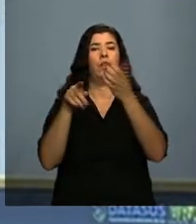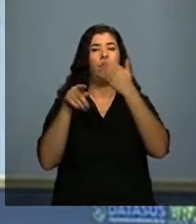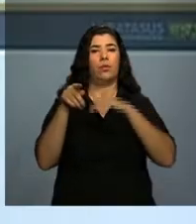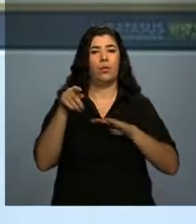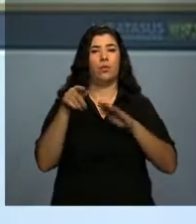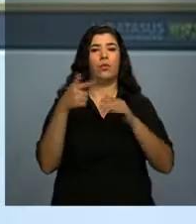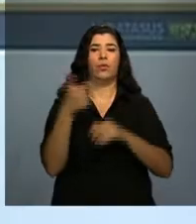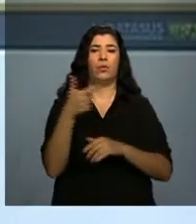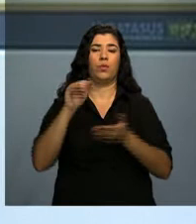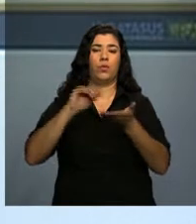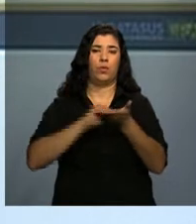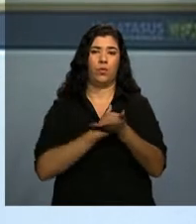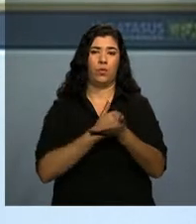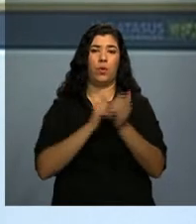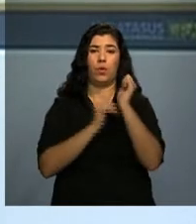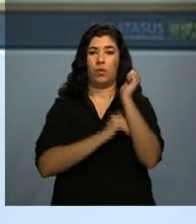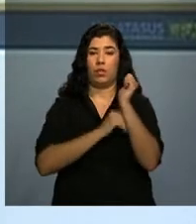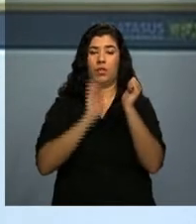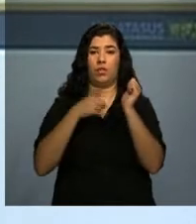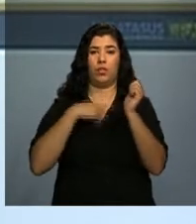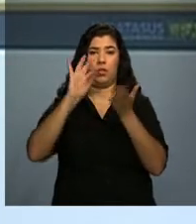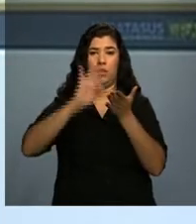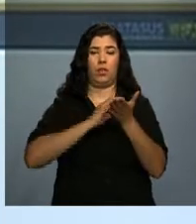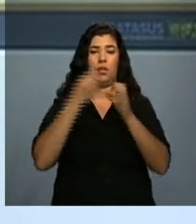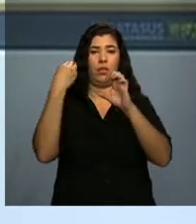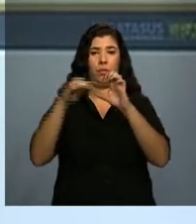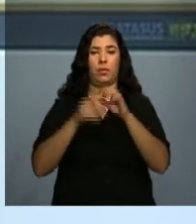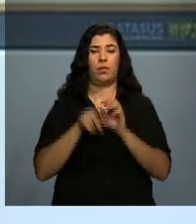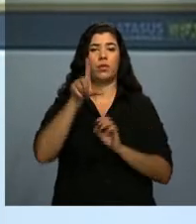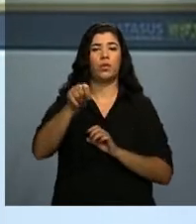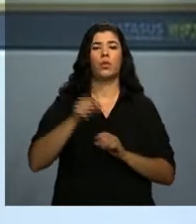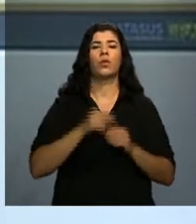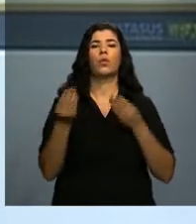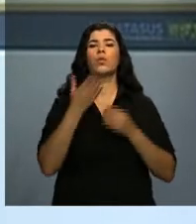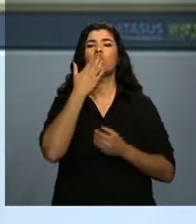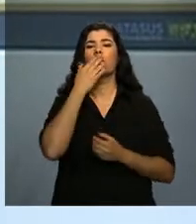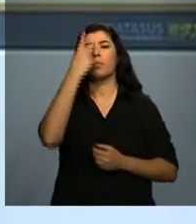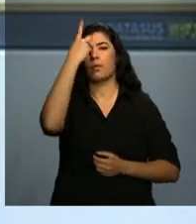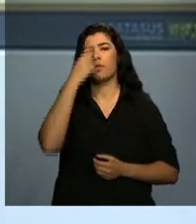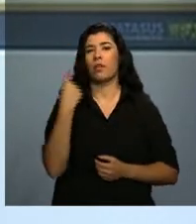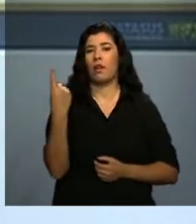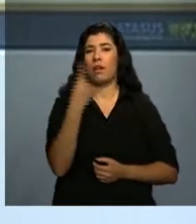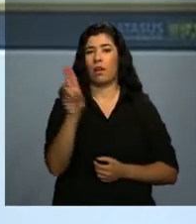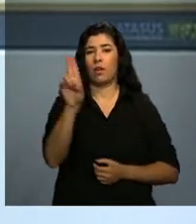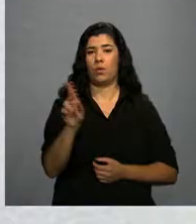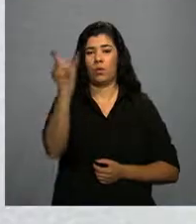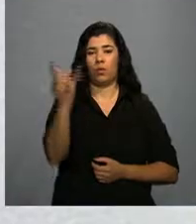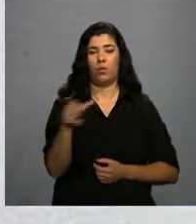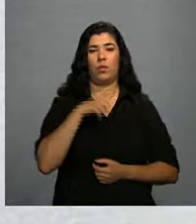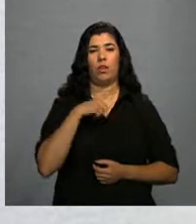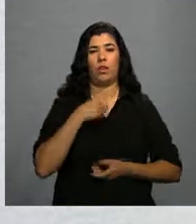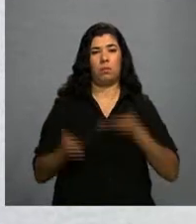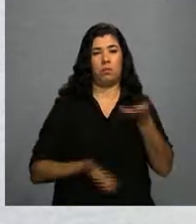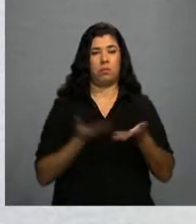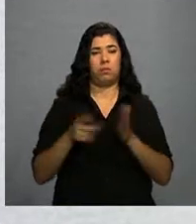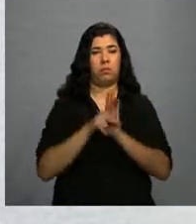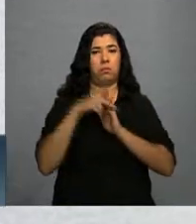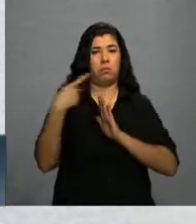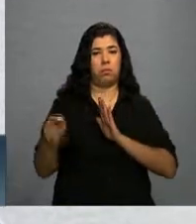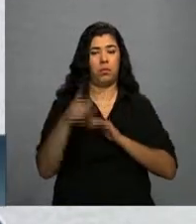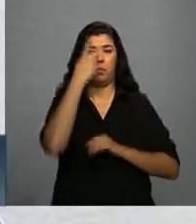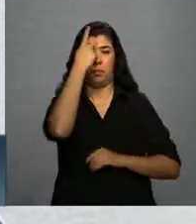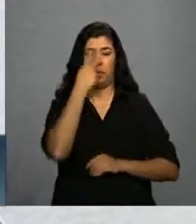serviço cadastrado. Você pode escolher o perfil de acesso, então, assim, cada usuário dentro do serviço de hemoterapia vai ter um